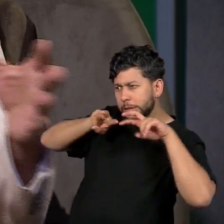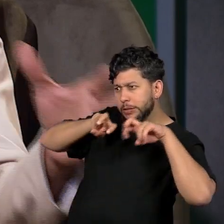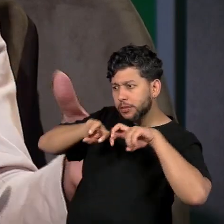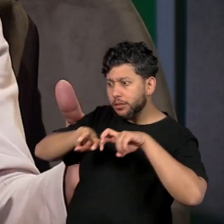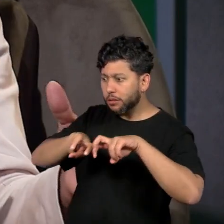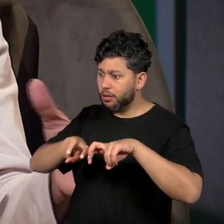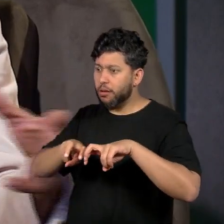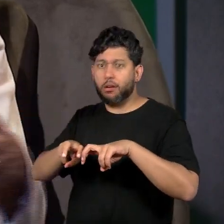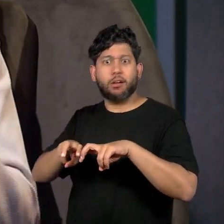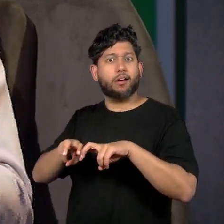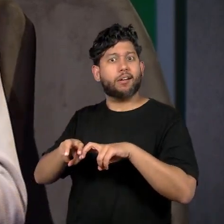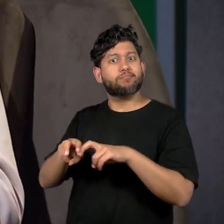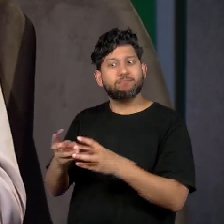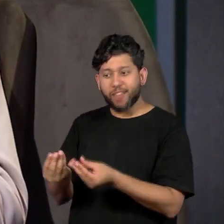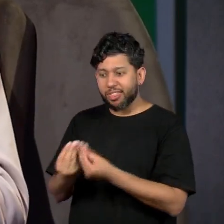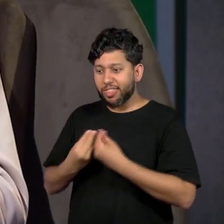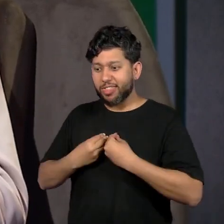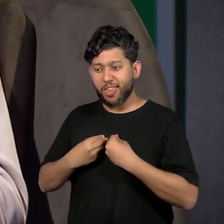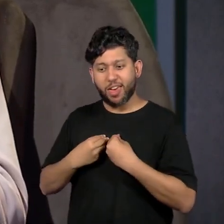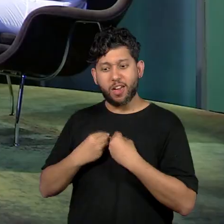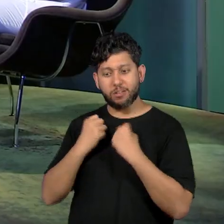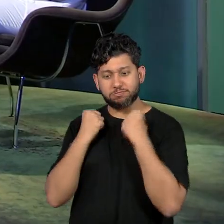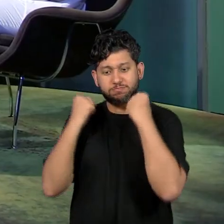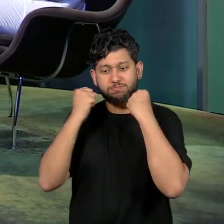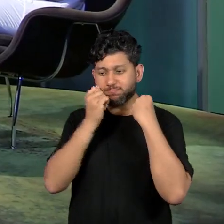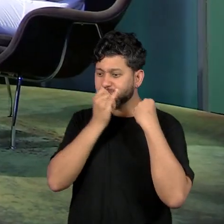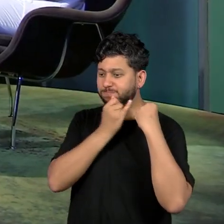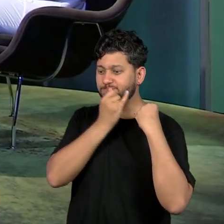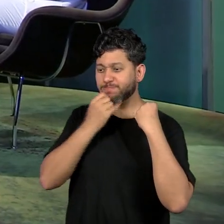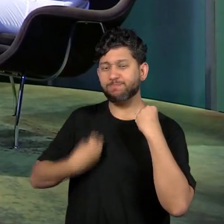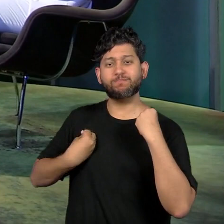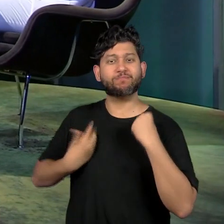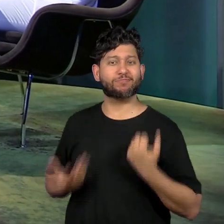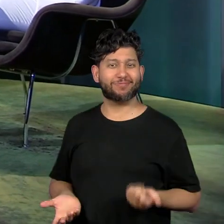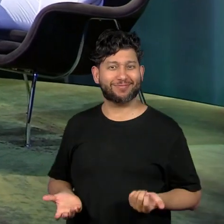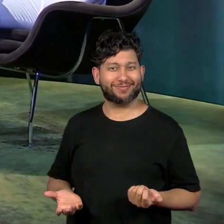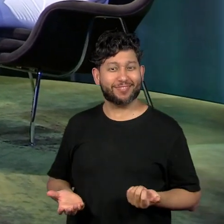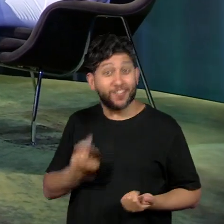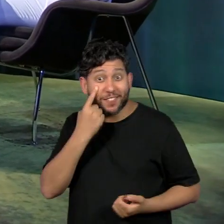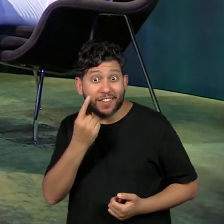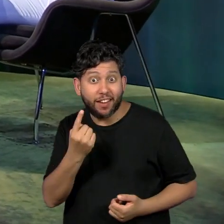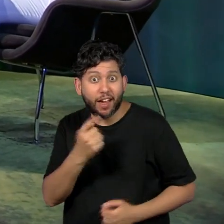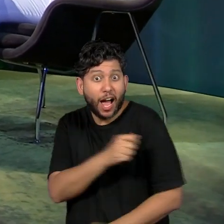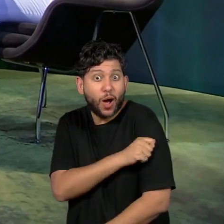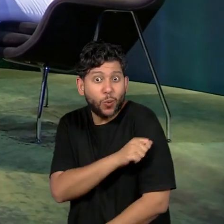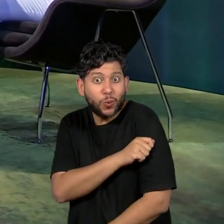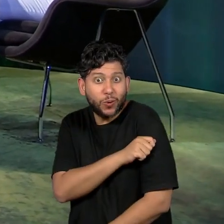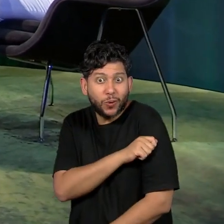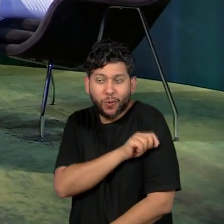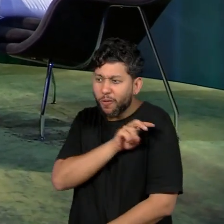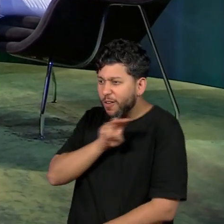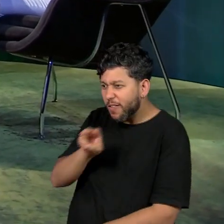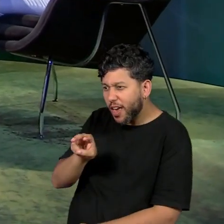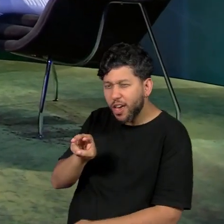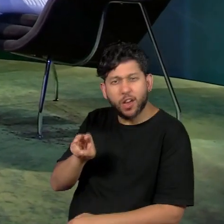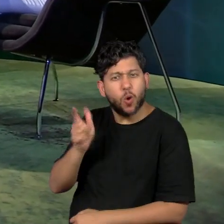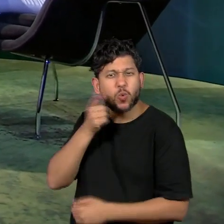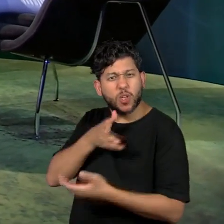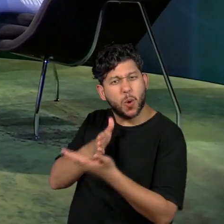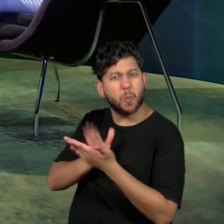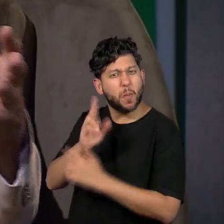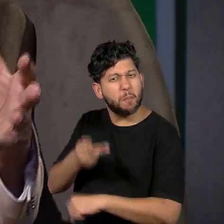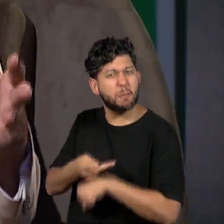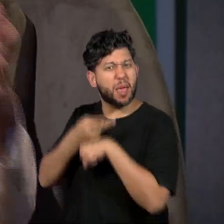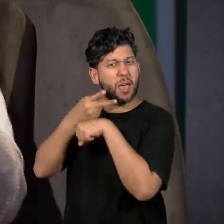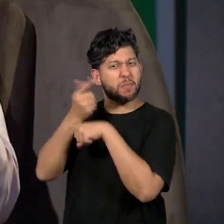a gente traz resiliência para a história presente. E aí, quando a fala de alunos, né, que ganha concurso, que ganha prêmios,